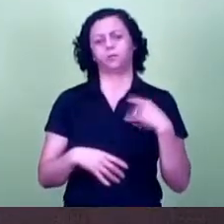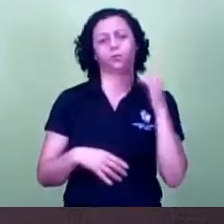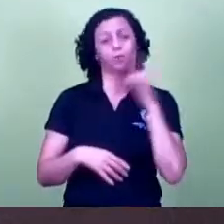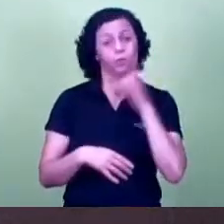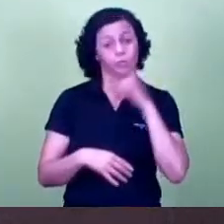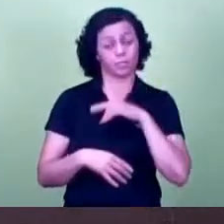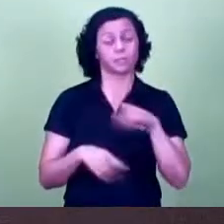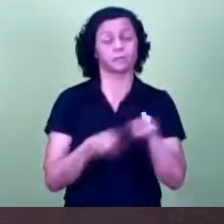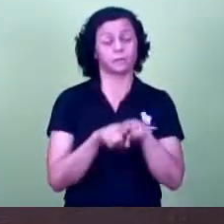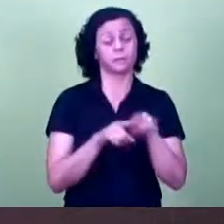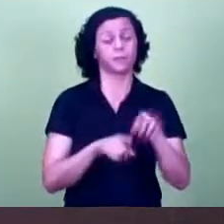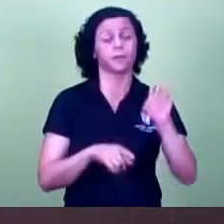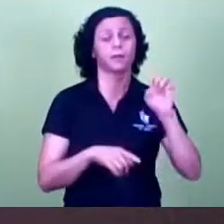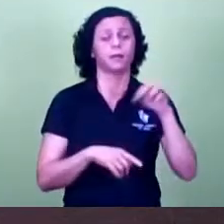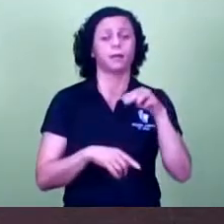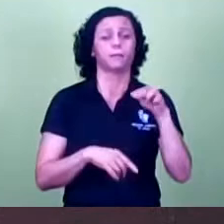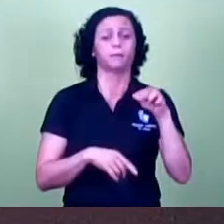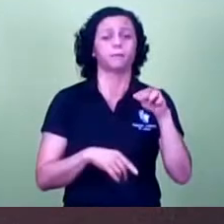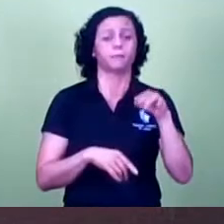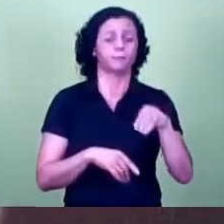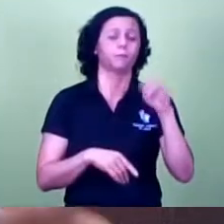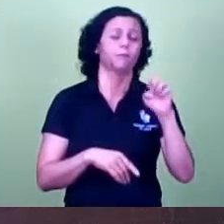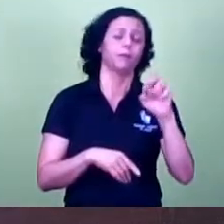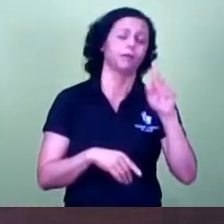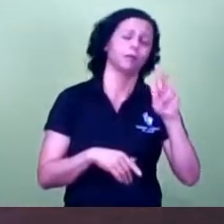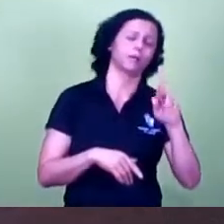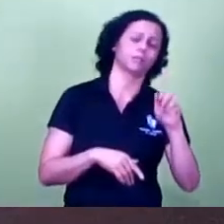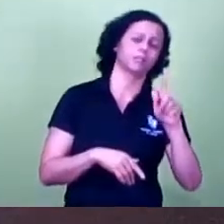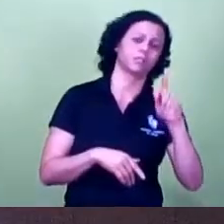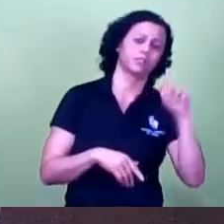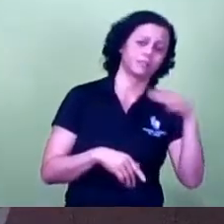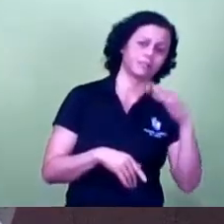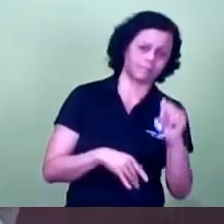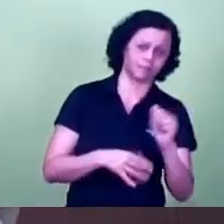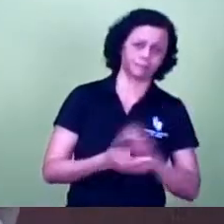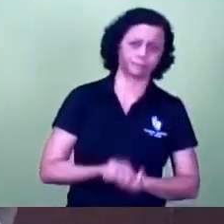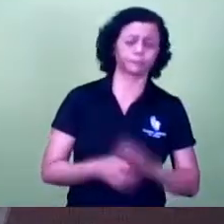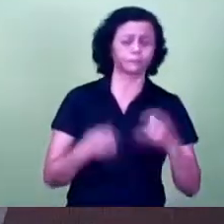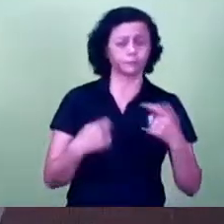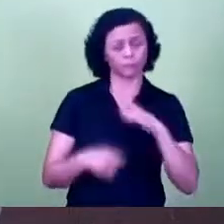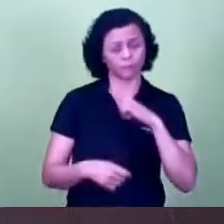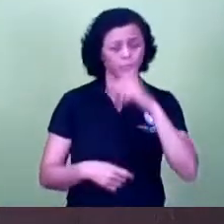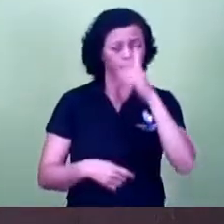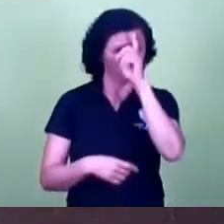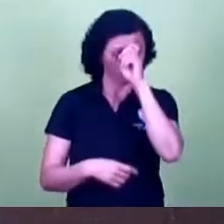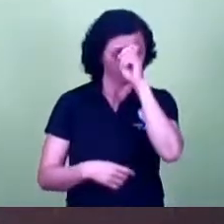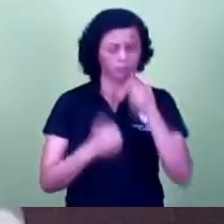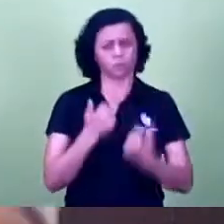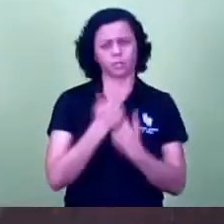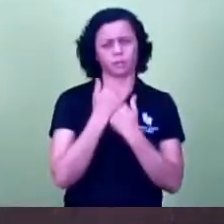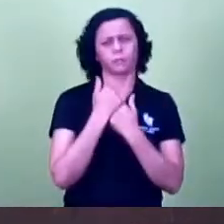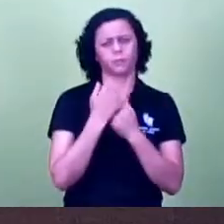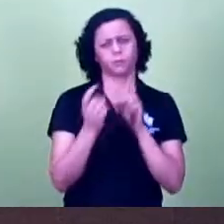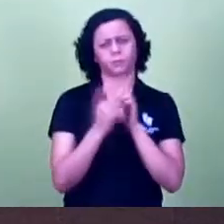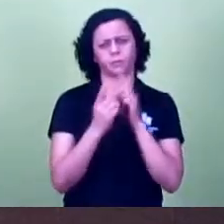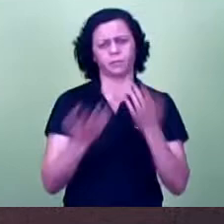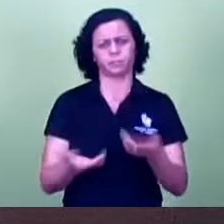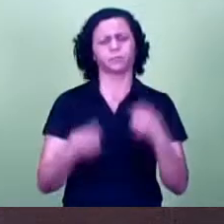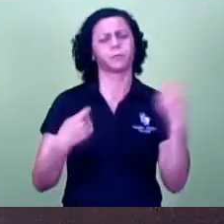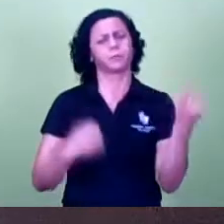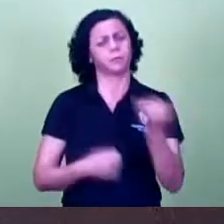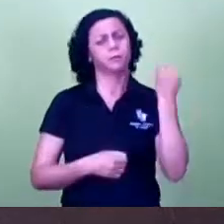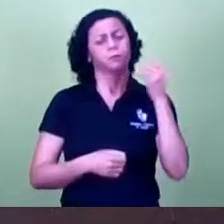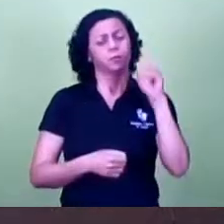terem ainda essa condição de ter hospital de apoio para o seu atendimento. Outra coisa que é muito